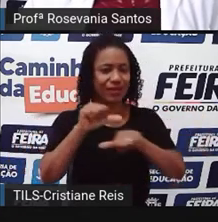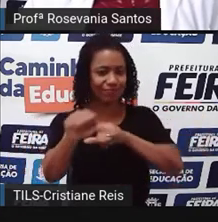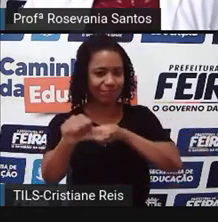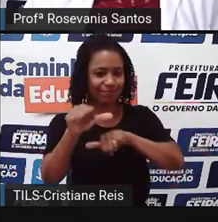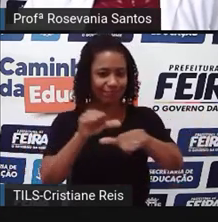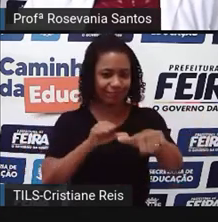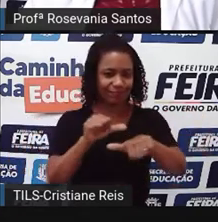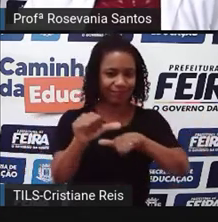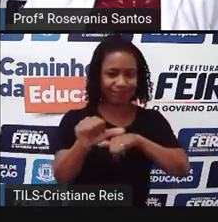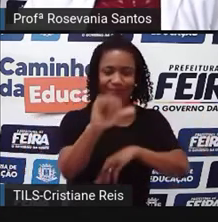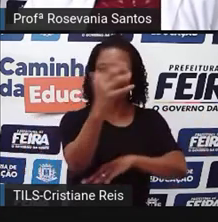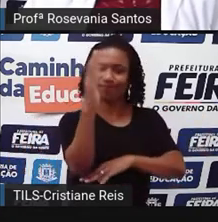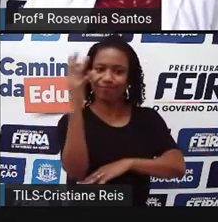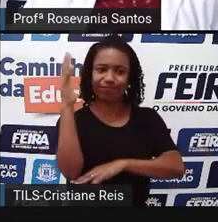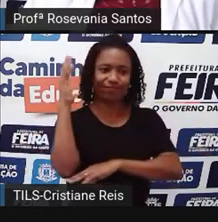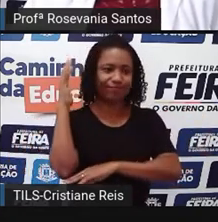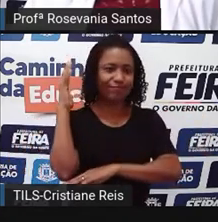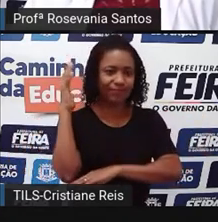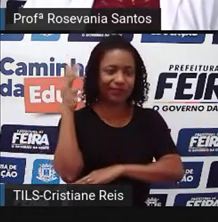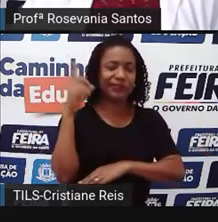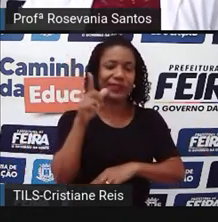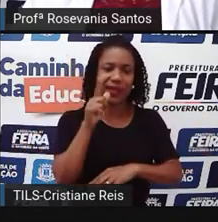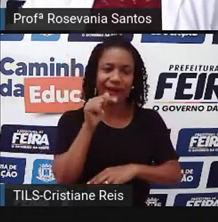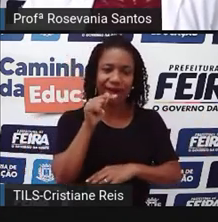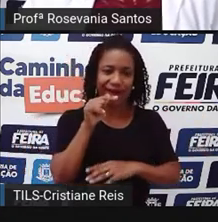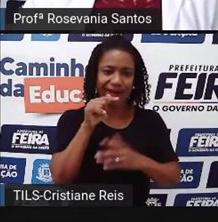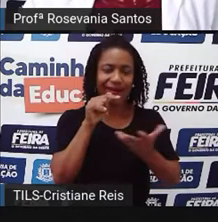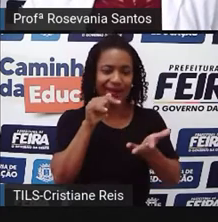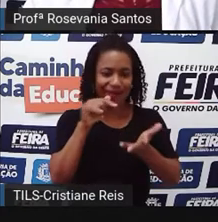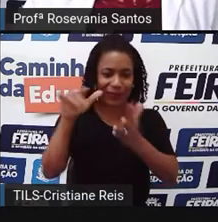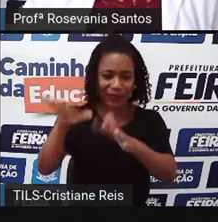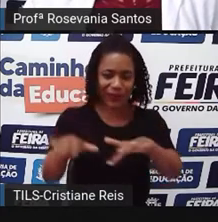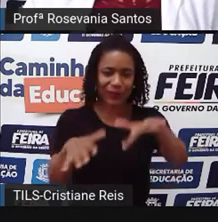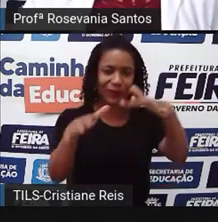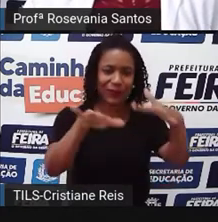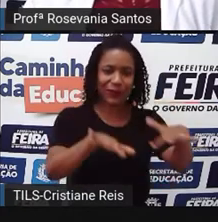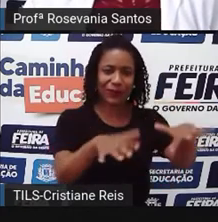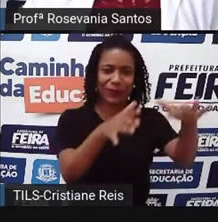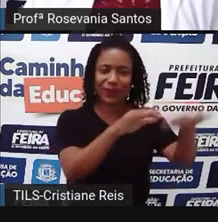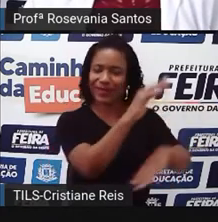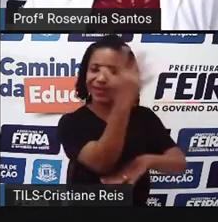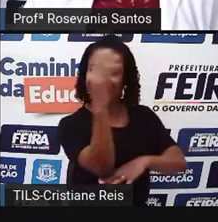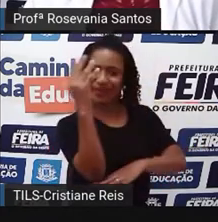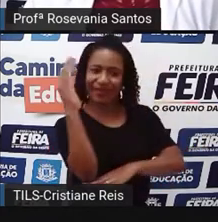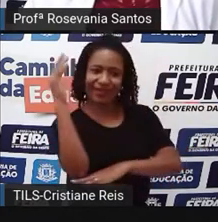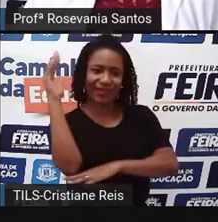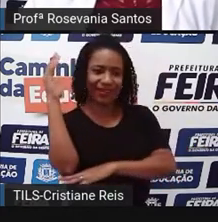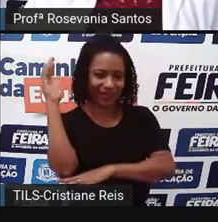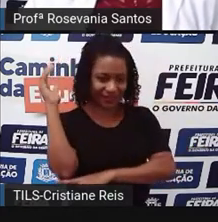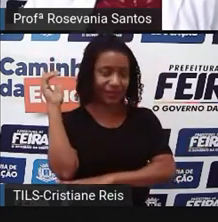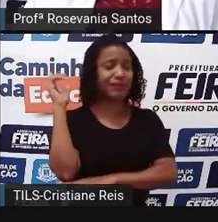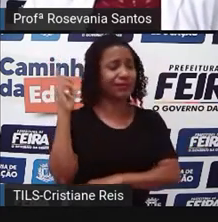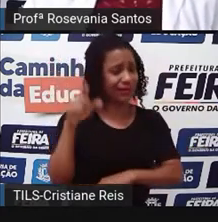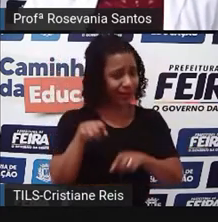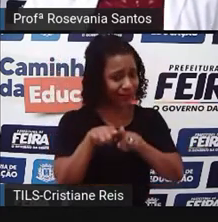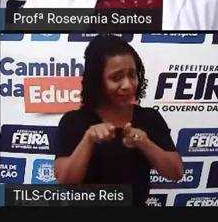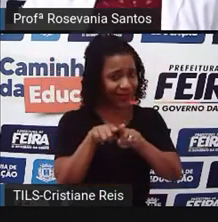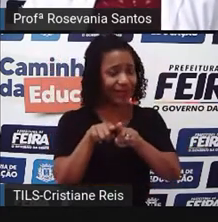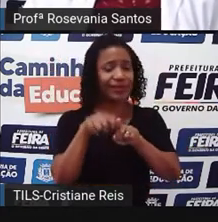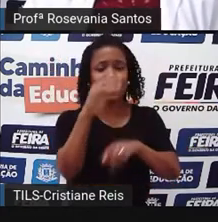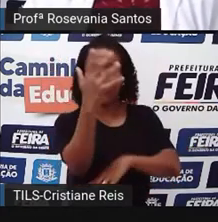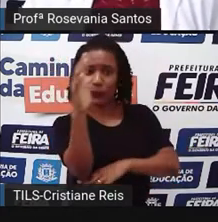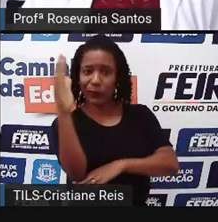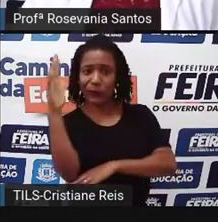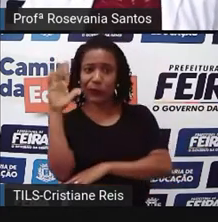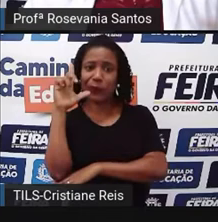Mata Atlântica, da vegetação litorânea, para essa parte aqui do sertão, que vai desde as partes mais úmidas até a parte mais